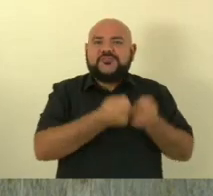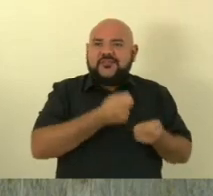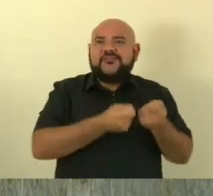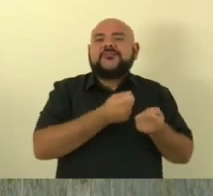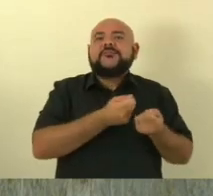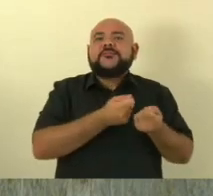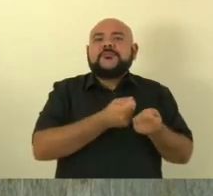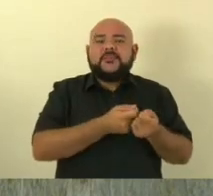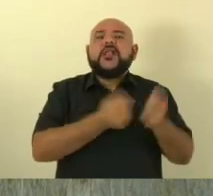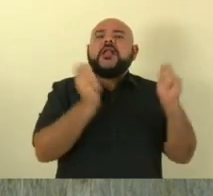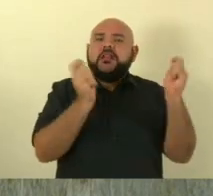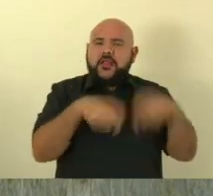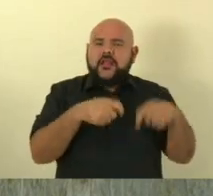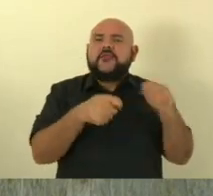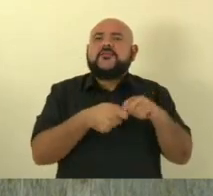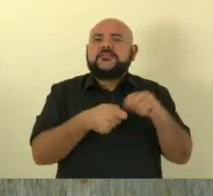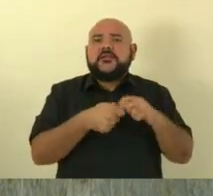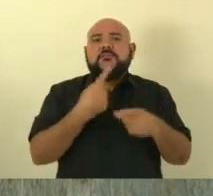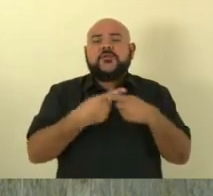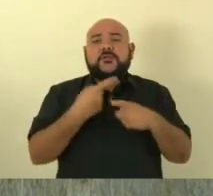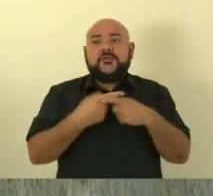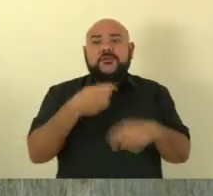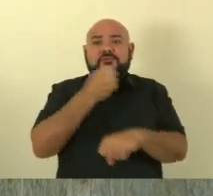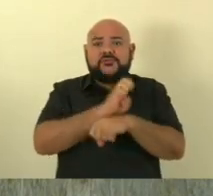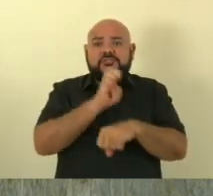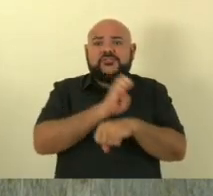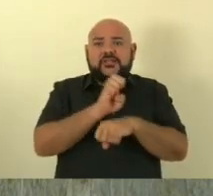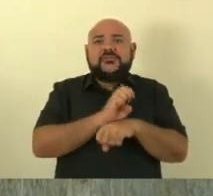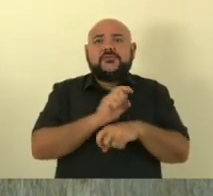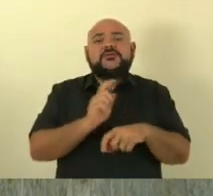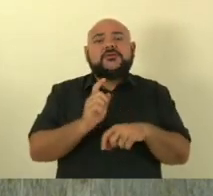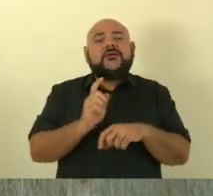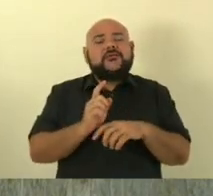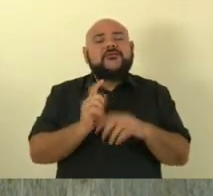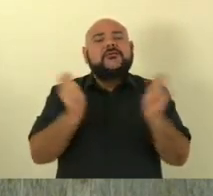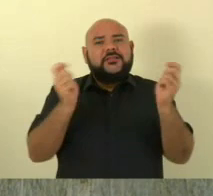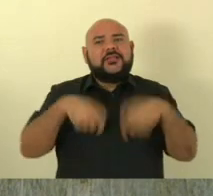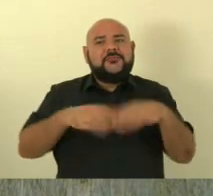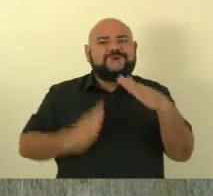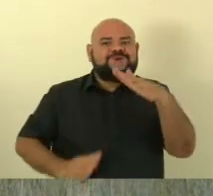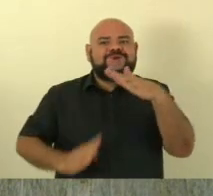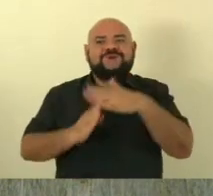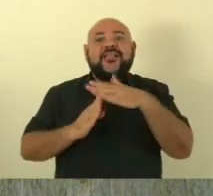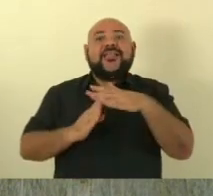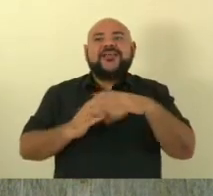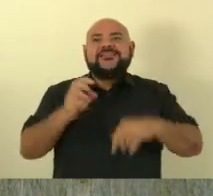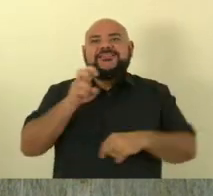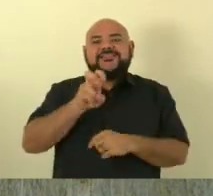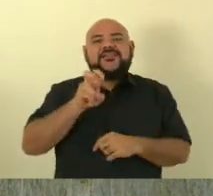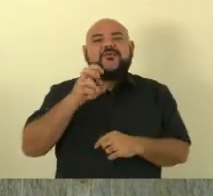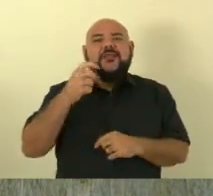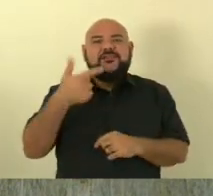perfeitamente viável uma vez que o estado pode atingir até 52% então nós precisamos que recontrate eles